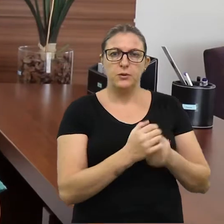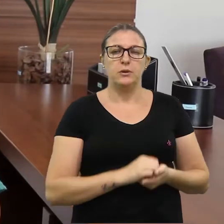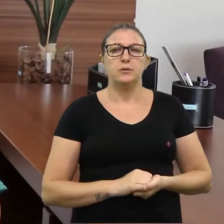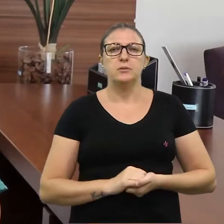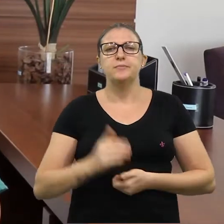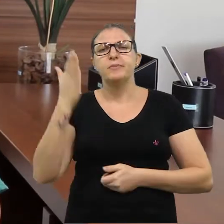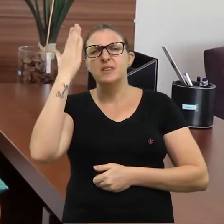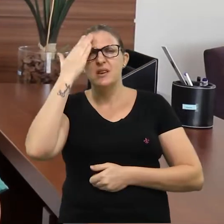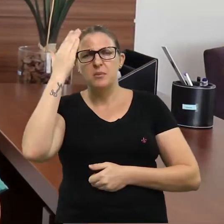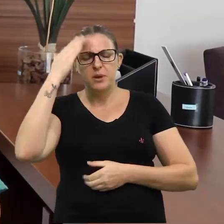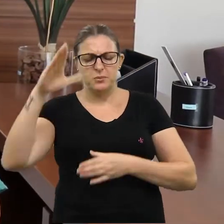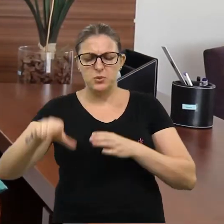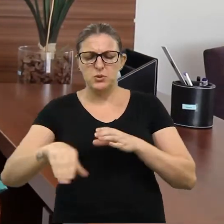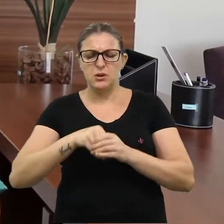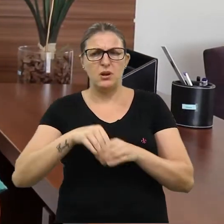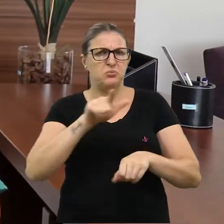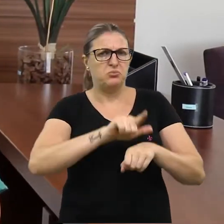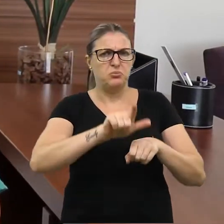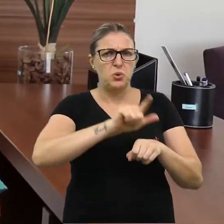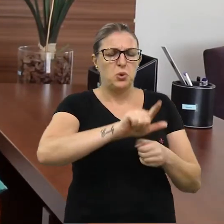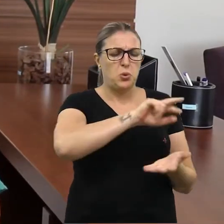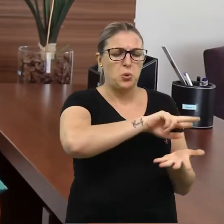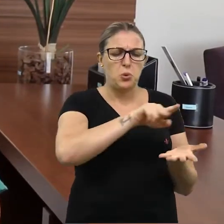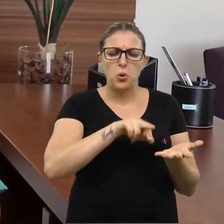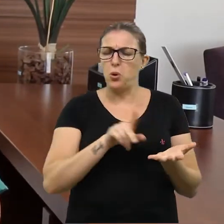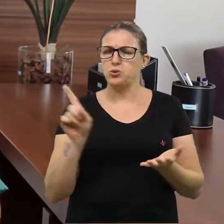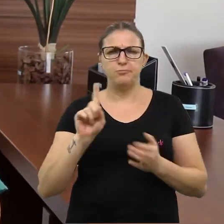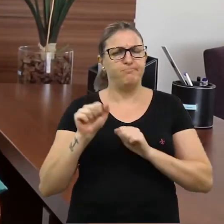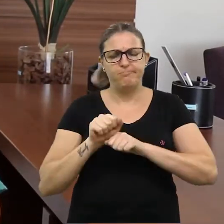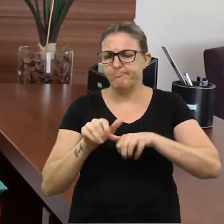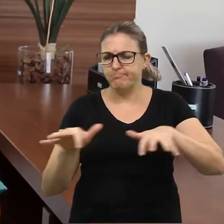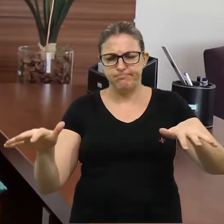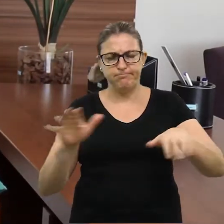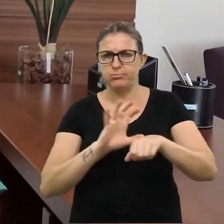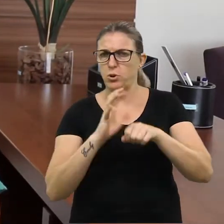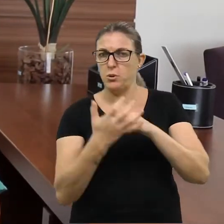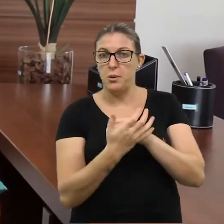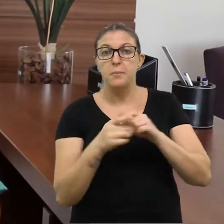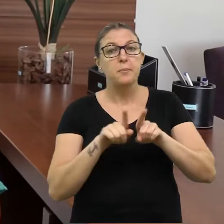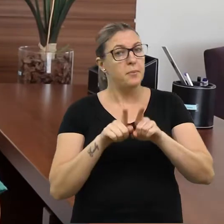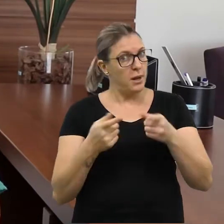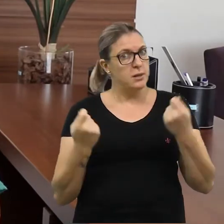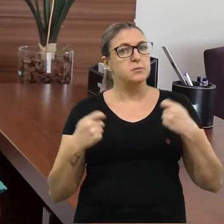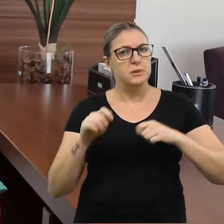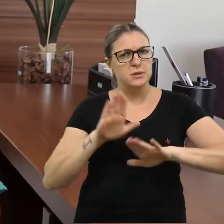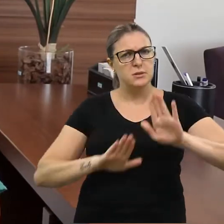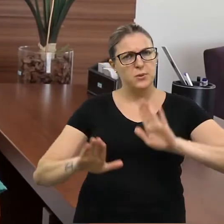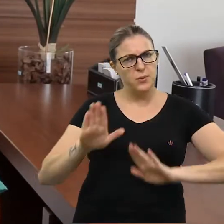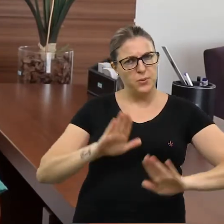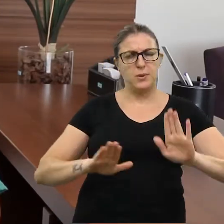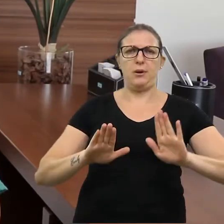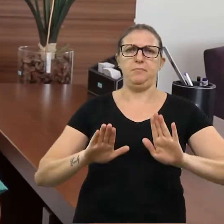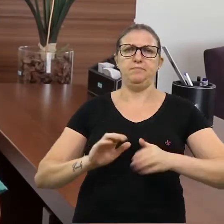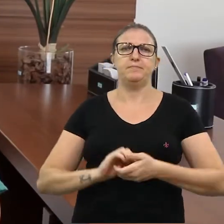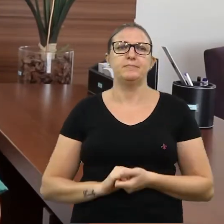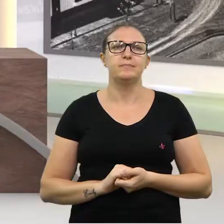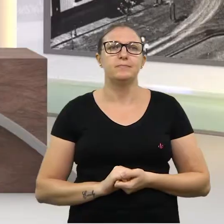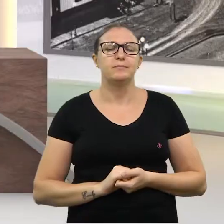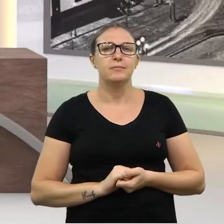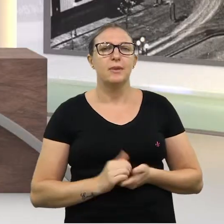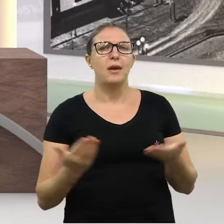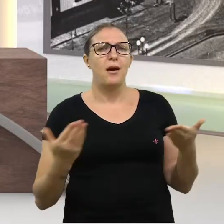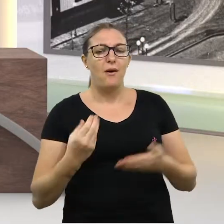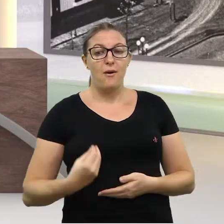Nós sabemos que não é no comércio que se propaga, mas vamos nos cuidar, vamos fazer a nossa parte, vamos nos cuidar e cuidar do nosso próximo.